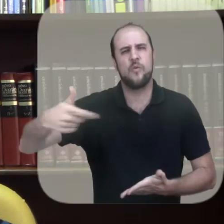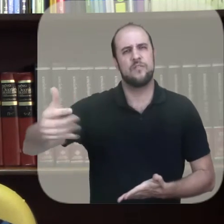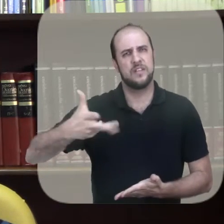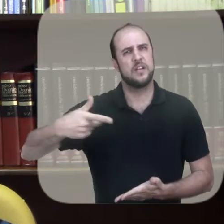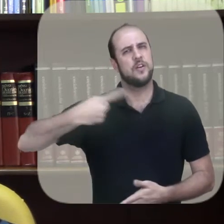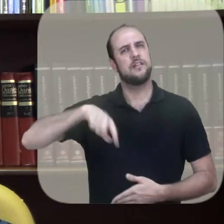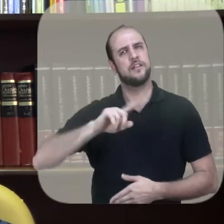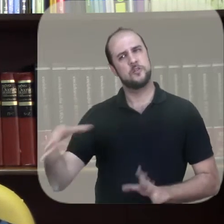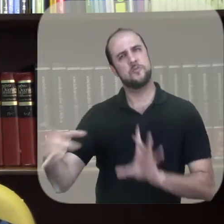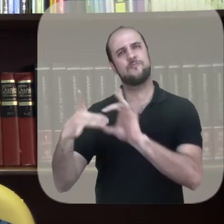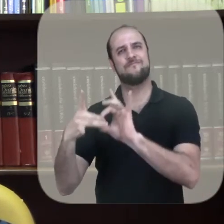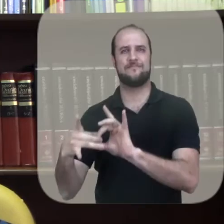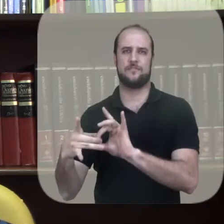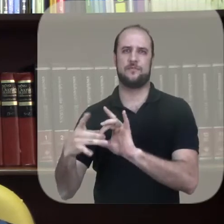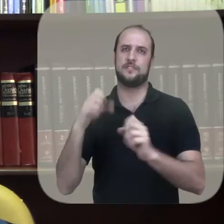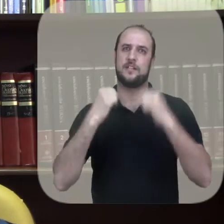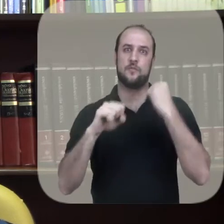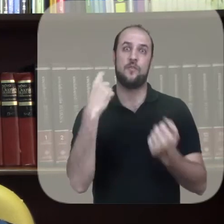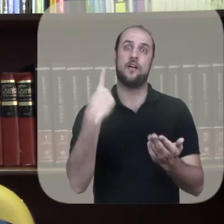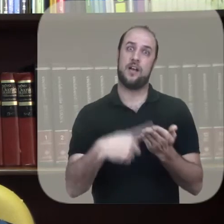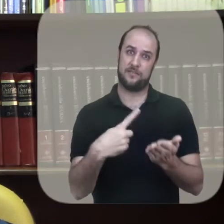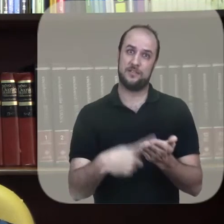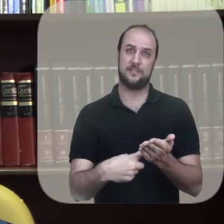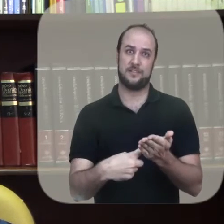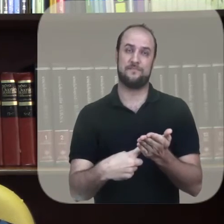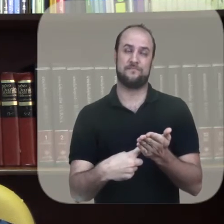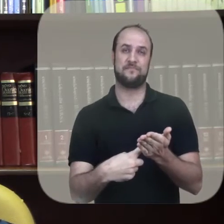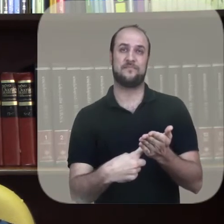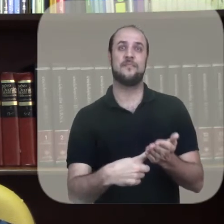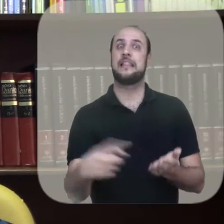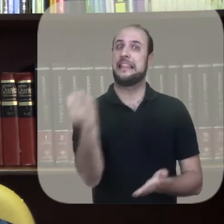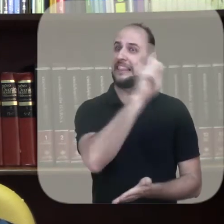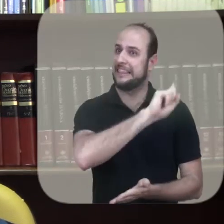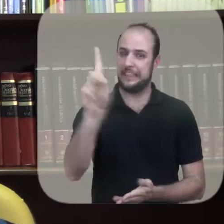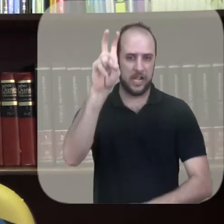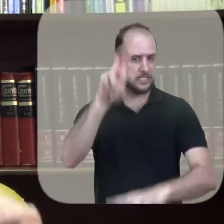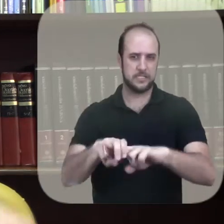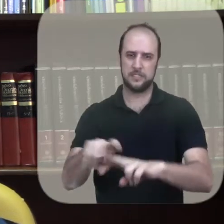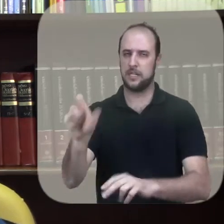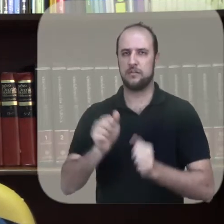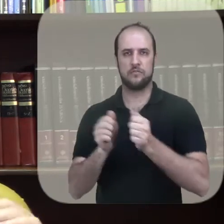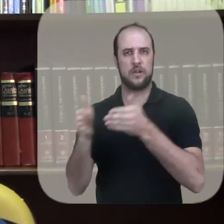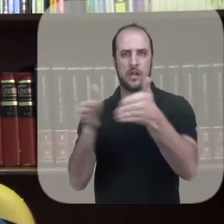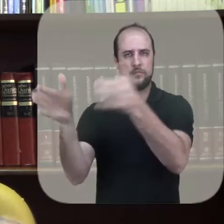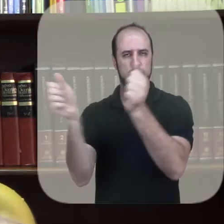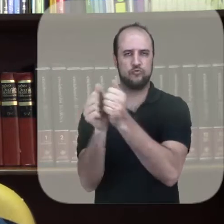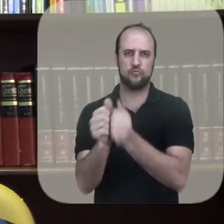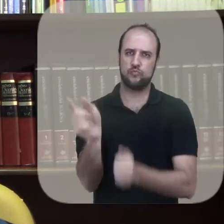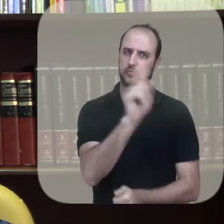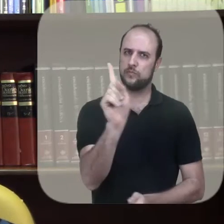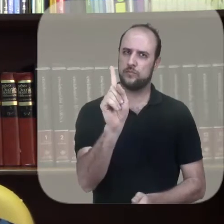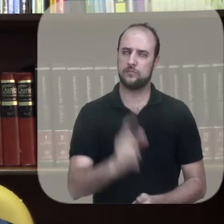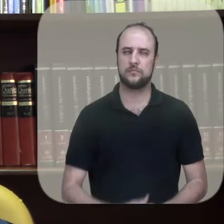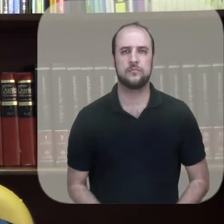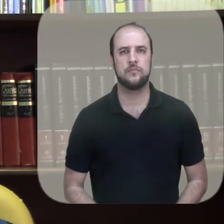convites para nos unirmos a eles, Salomão nos adverte em provérbios. Não te ponhas a caminho com eles.